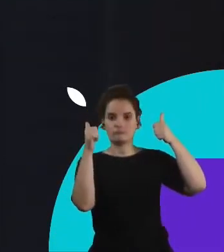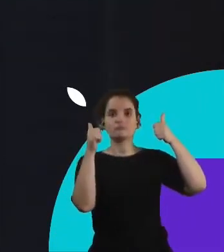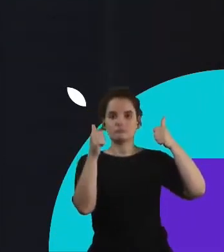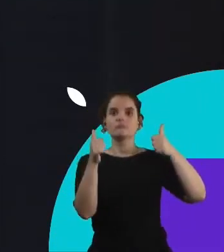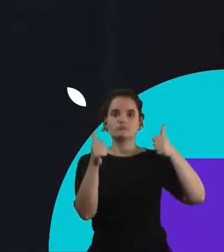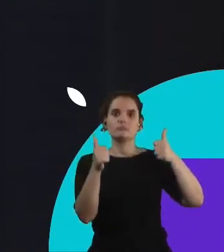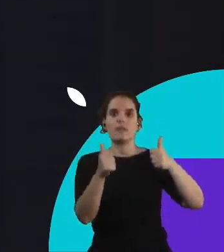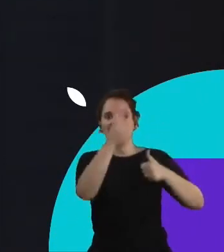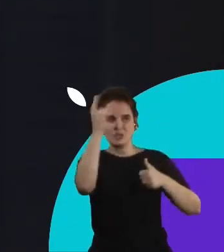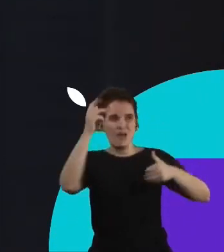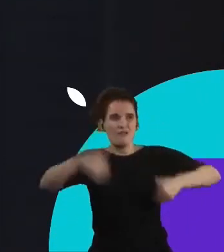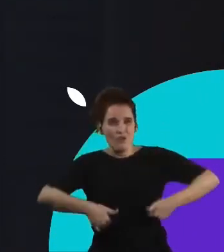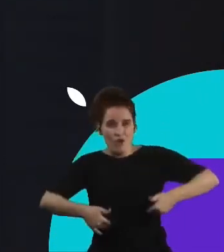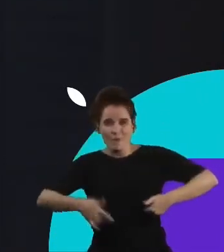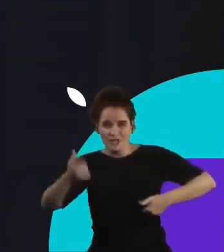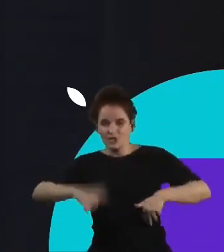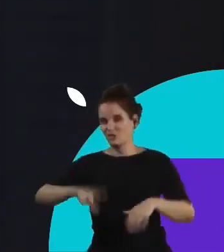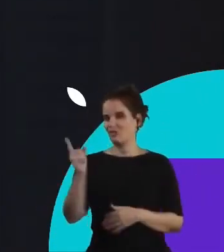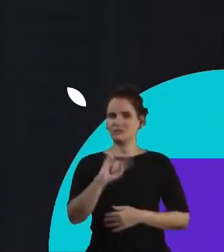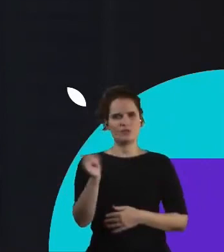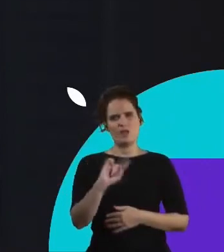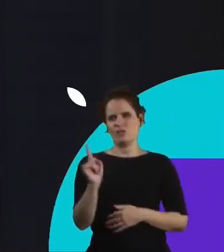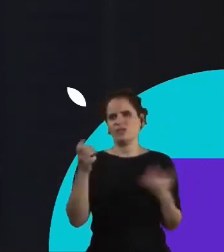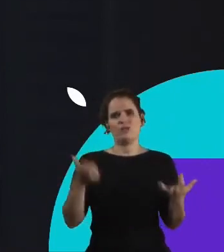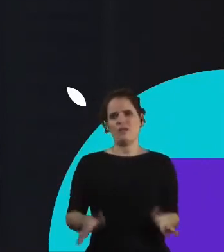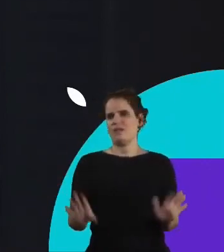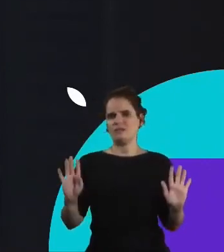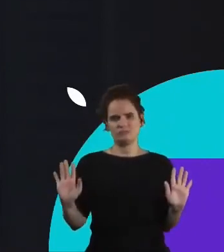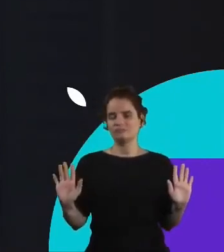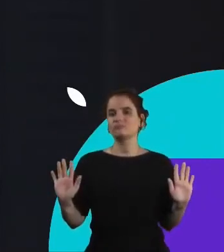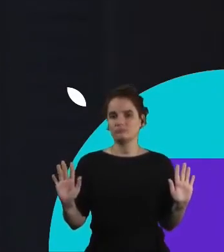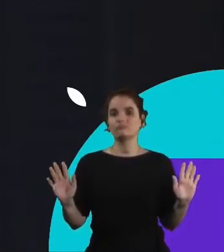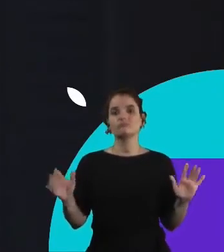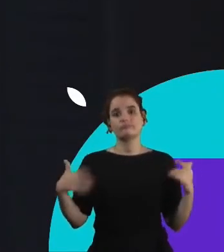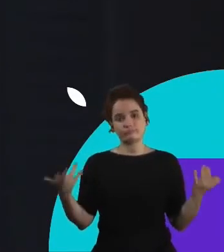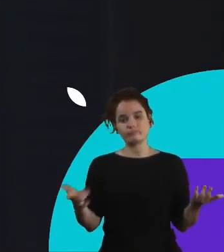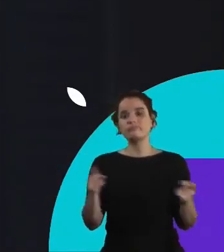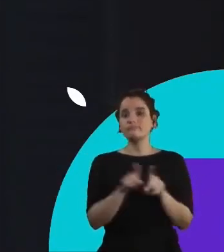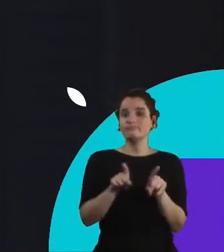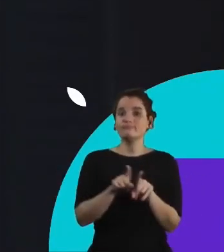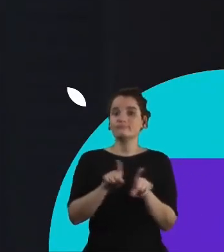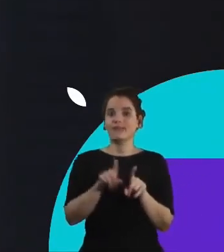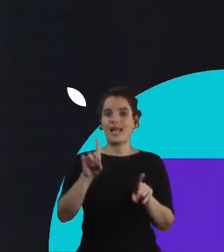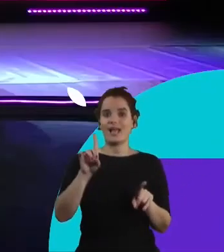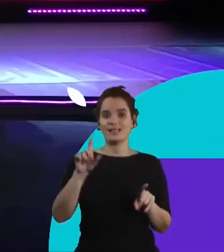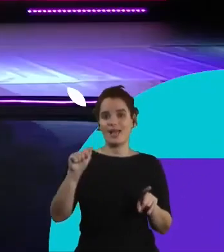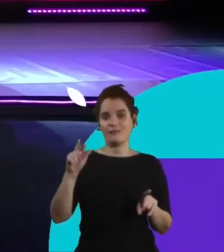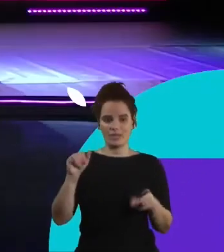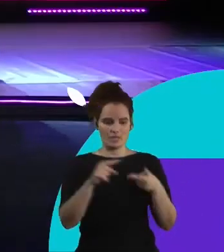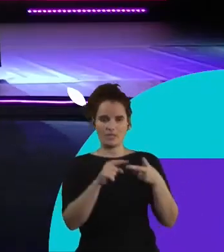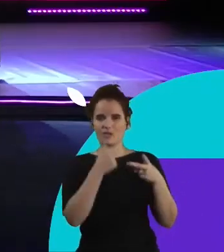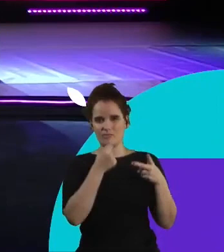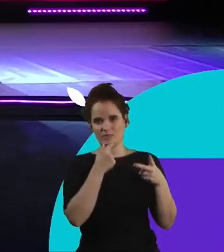pra que elas não passem fome novamente né então e dentro dessa perspectiva assim eu quero e também que o Davi trouxe né Davi sobre